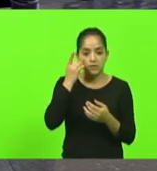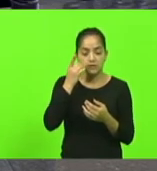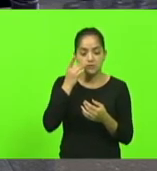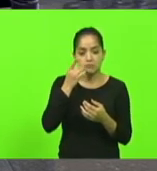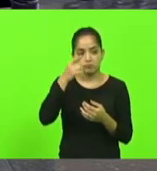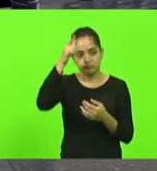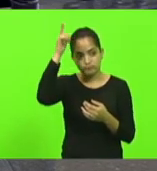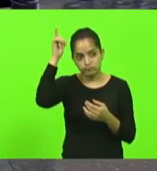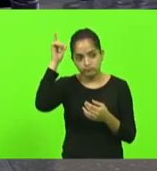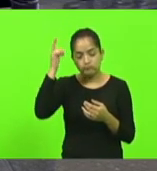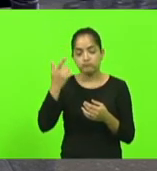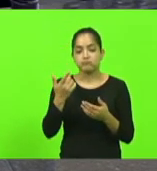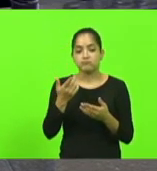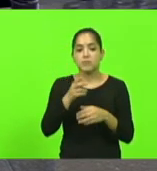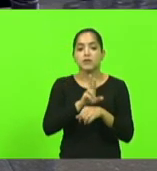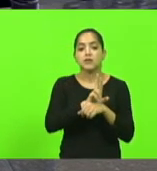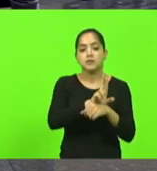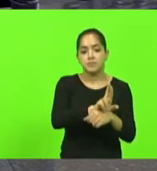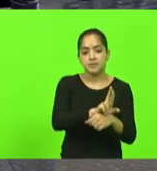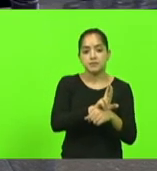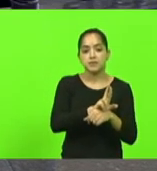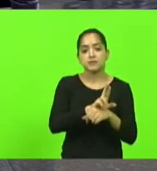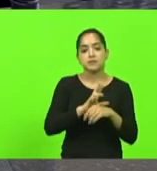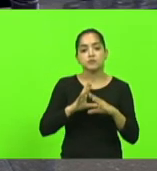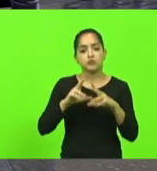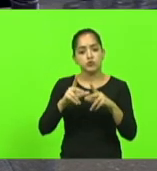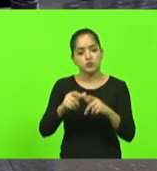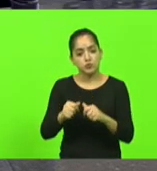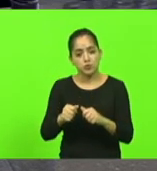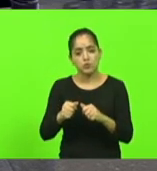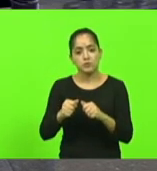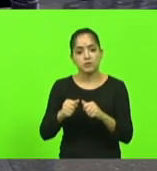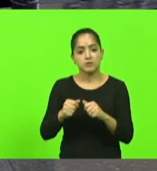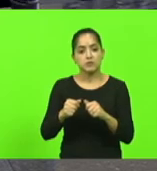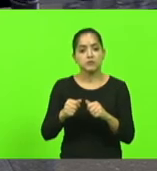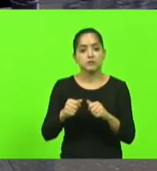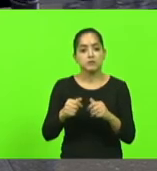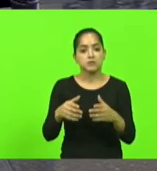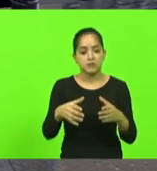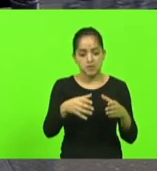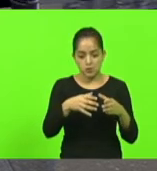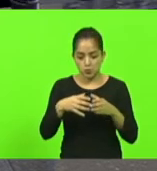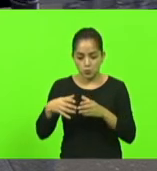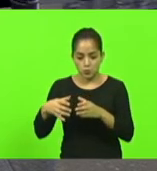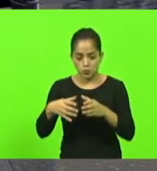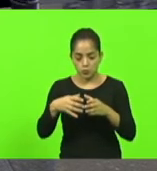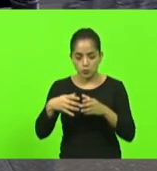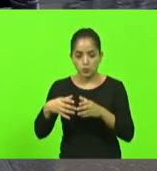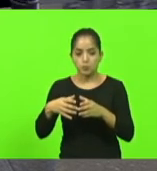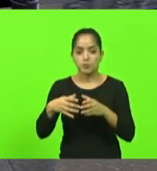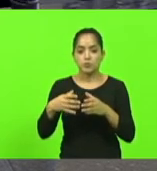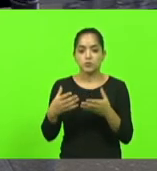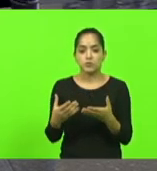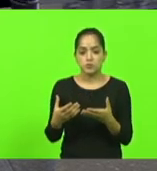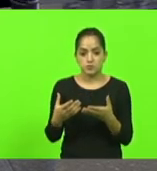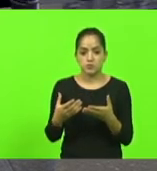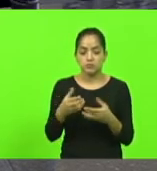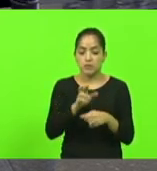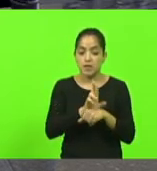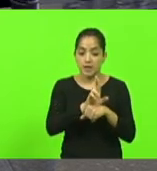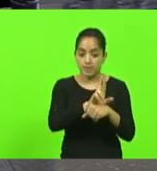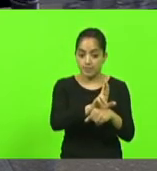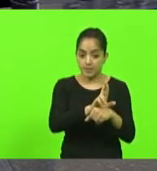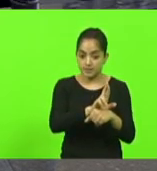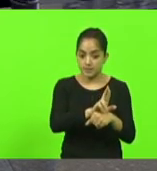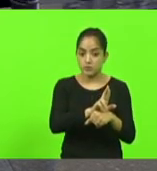representação de todas as de todas as entidades representativas